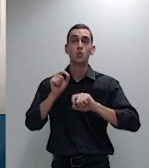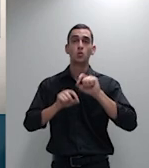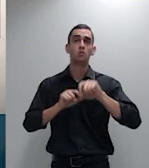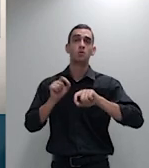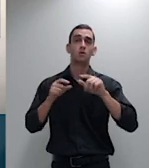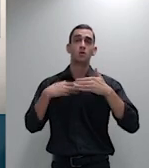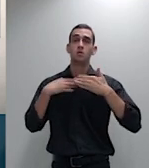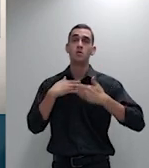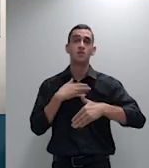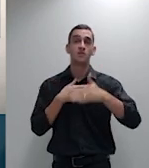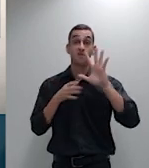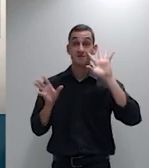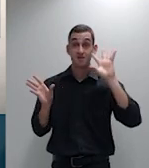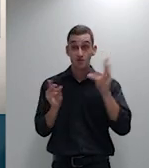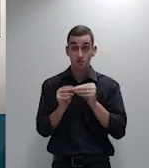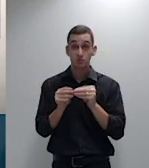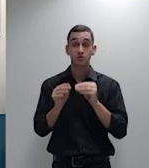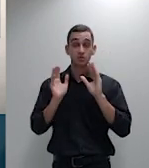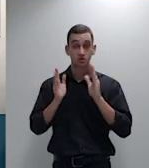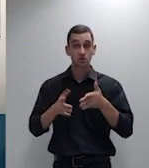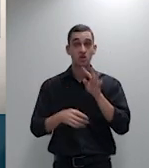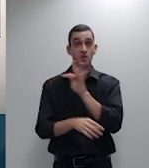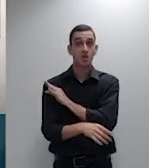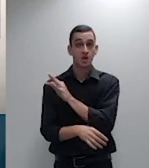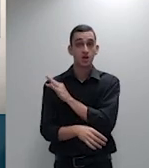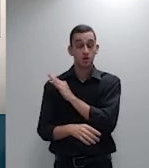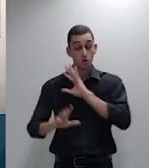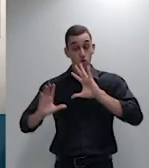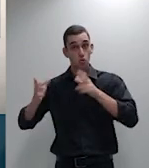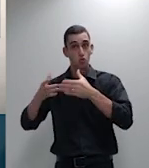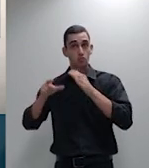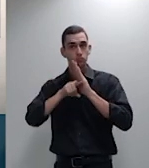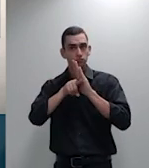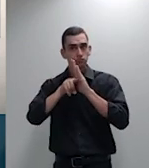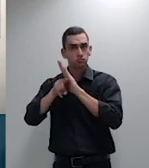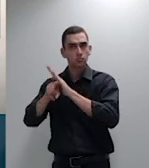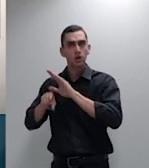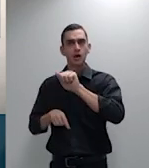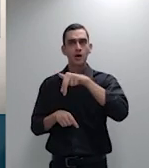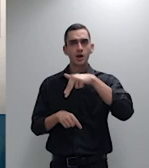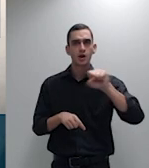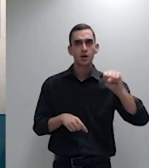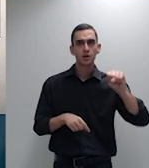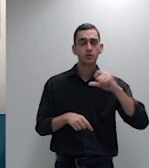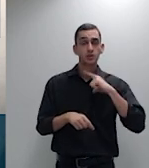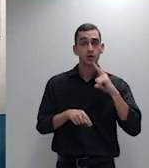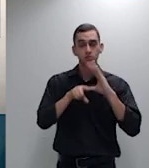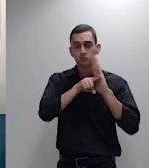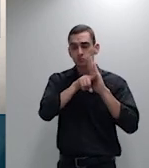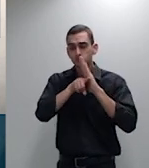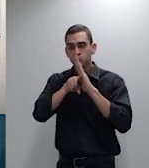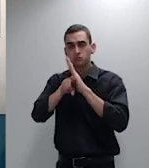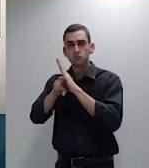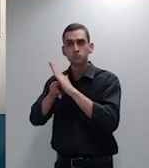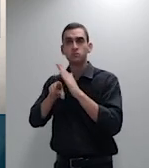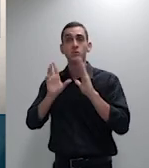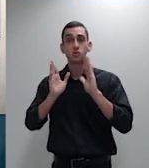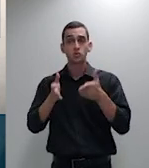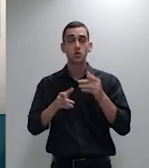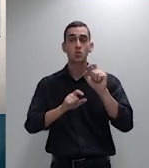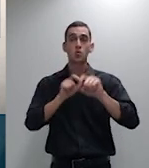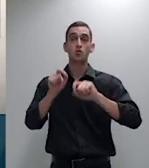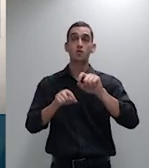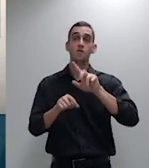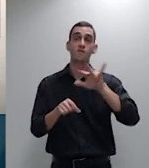técnica da agência reguladora ela emite um ato administrativo